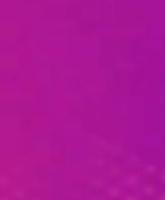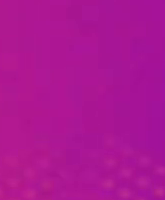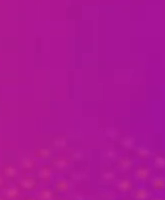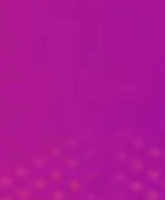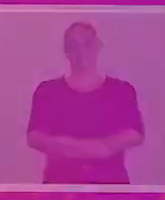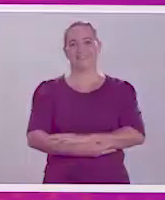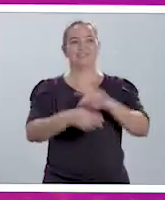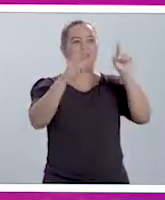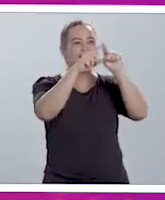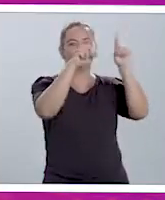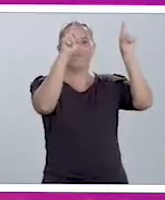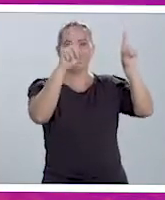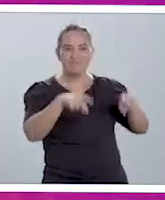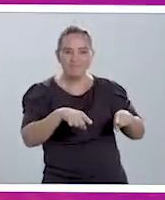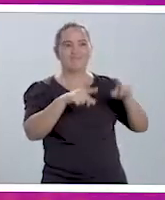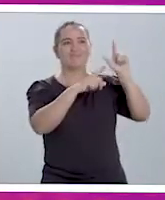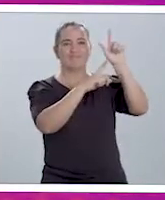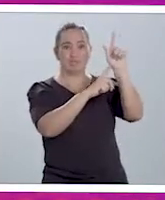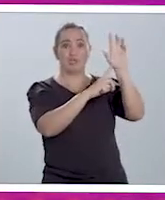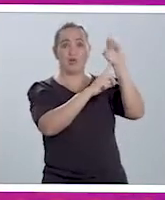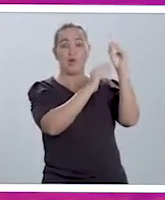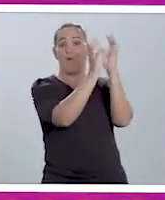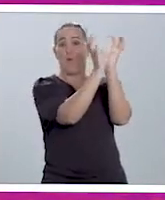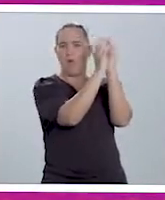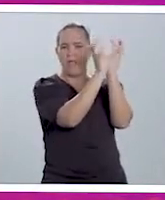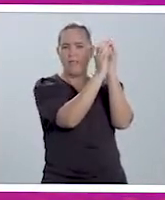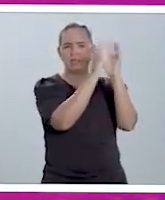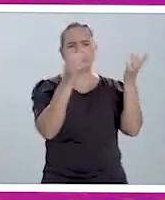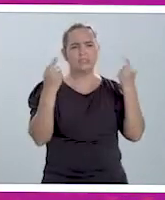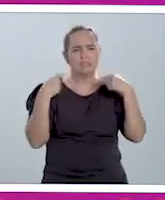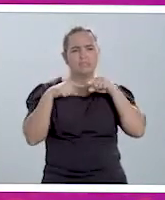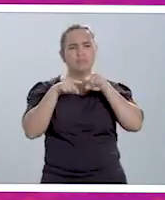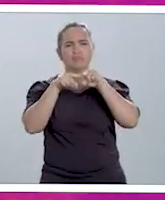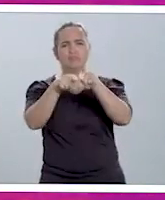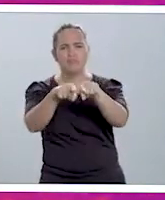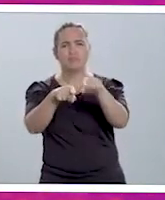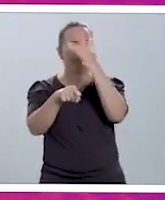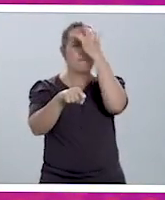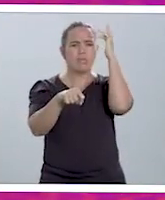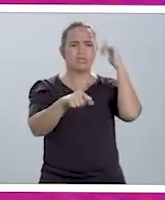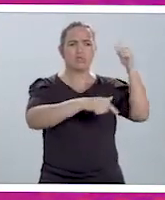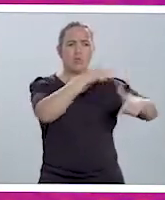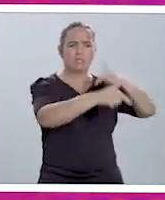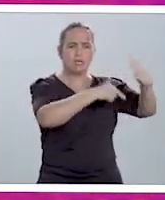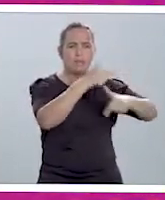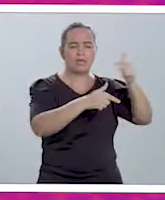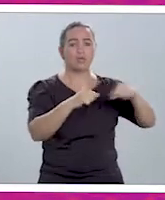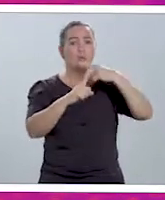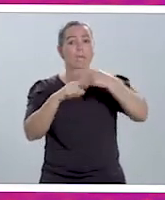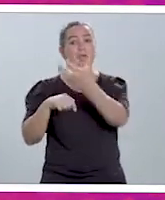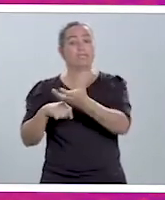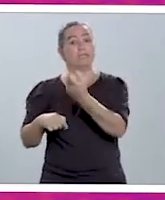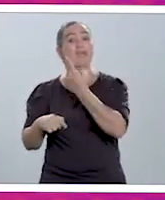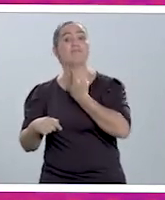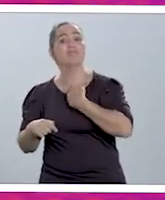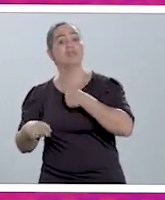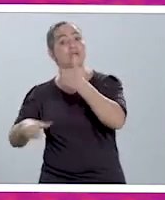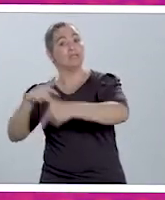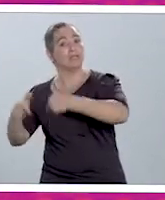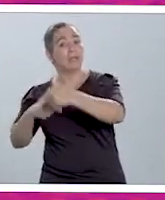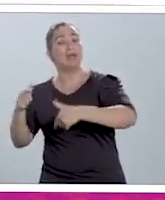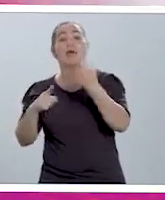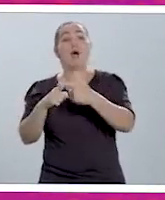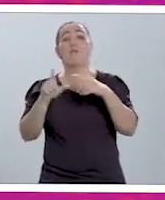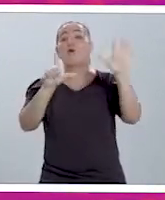O Bom Recife vai conectar empregadores com trabalhadores. E isso só é possível porque a plataforma está conectada a muitos parceiros que